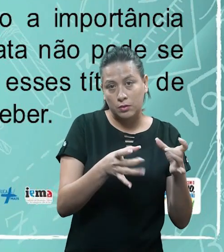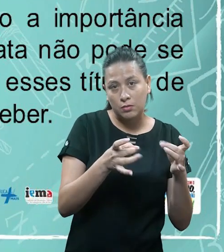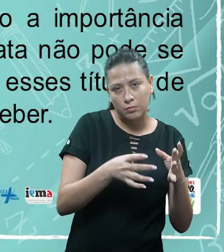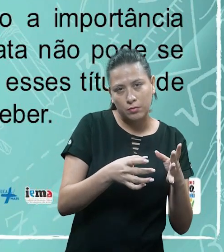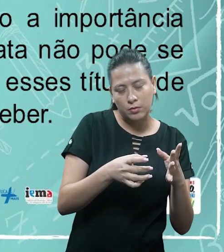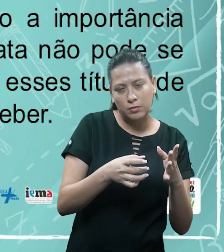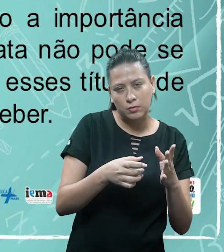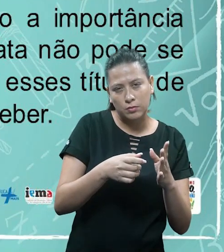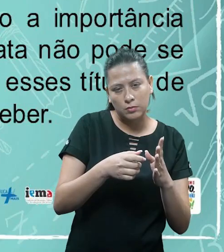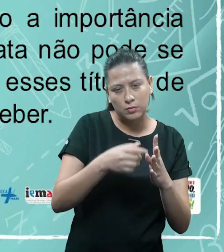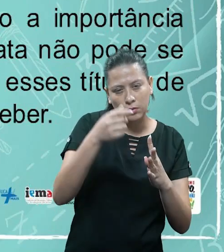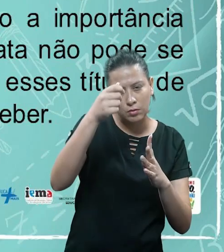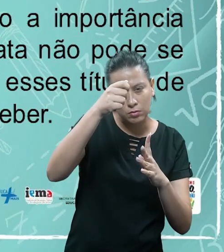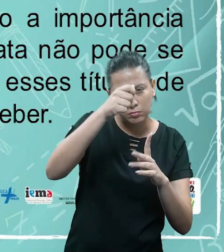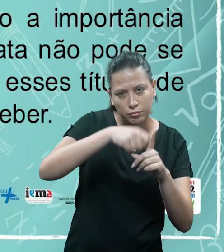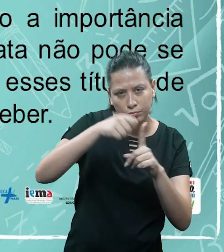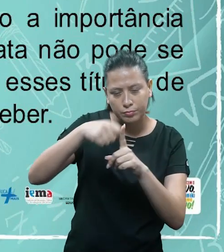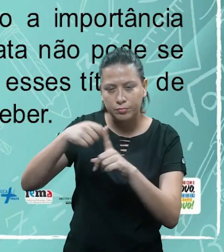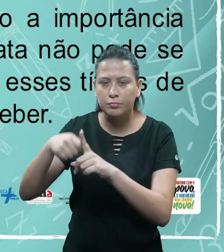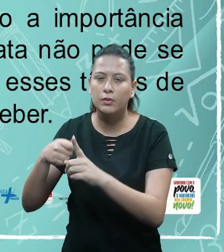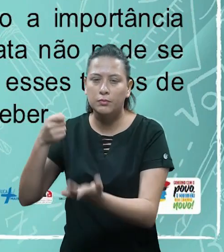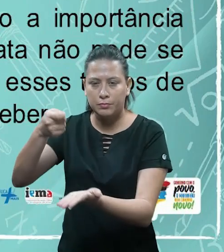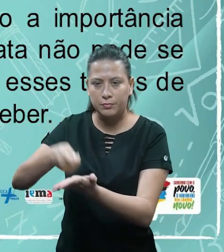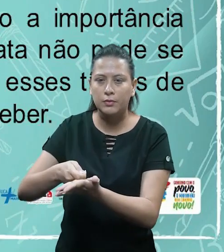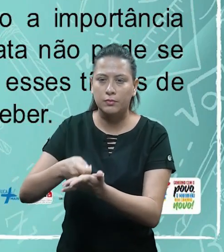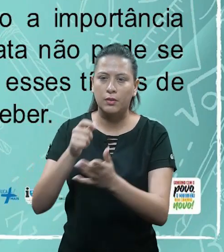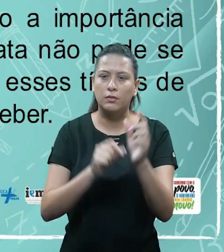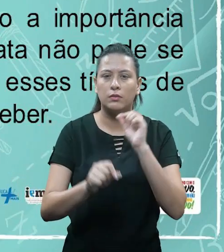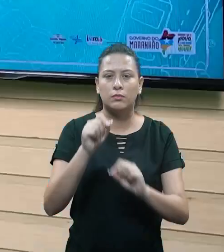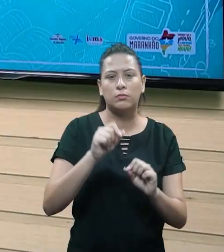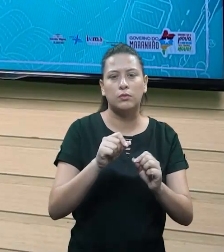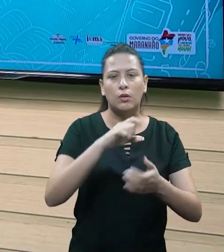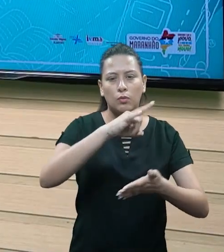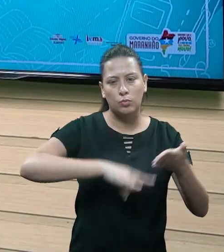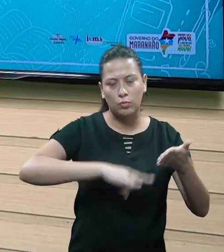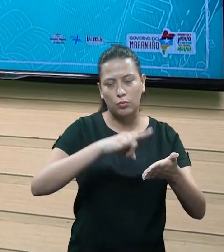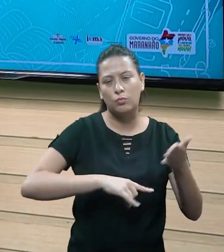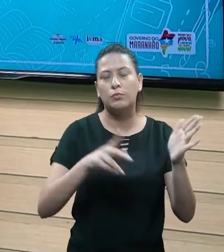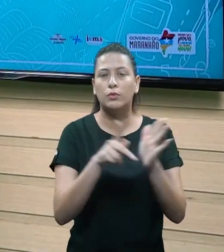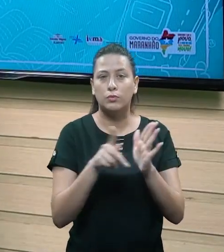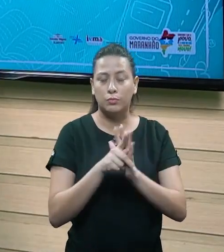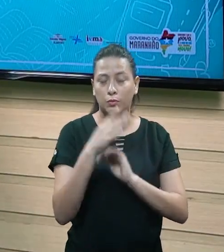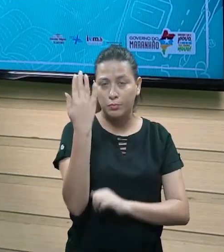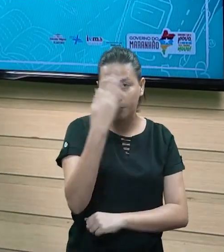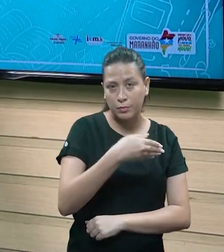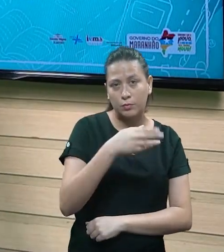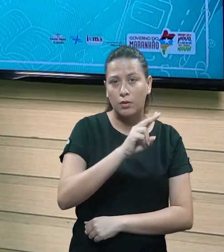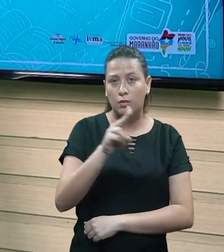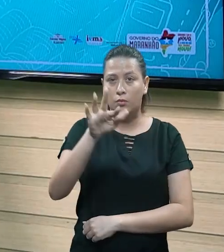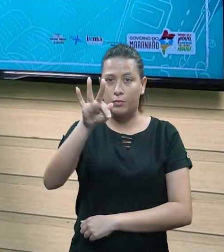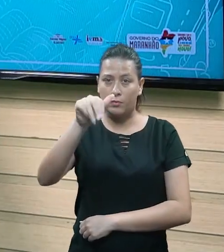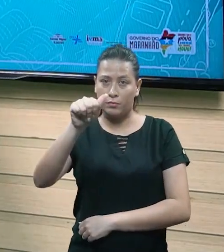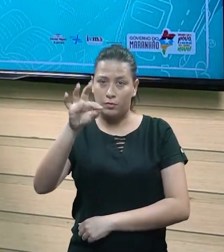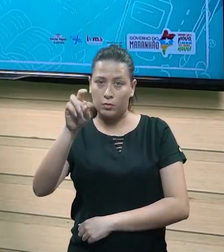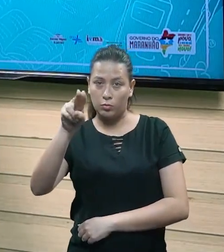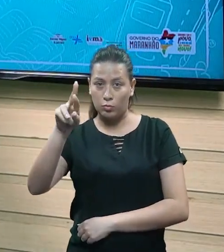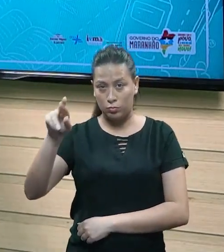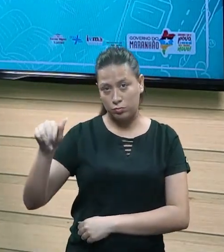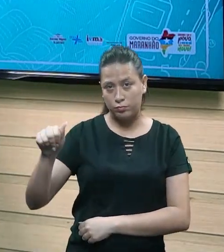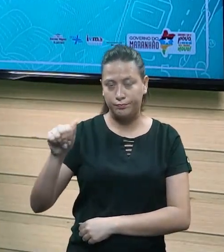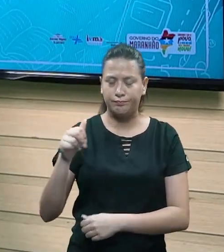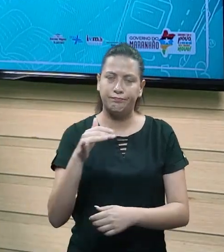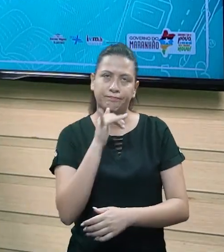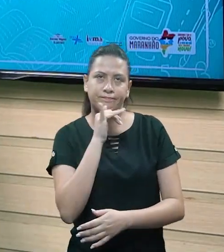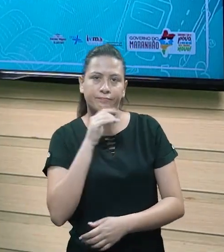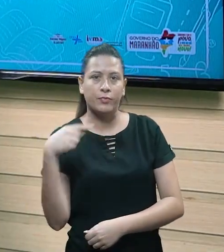Nesse caso, a empresa emite o documento comprobatório da venda, chamado fatura. Isso aqui nós sabemos. Nós, como os clientes, nós utilizamos, por exemplo, o